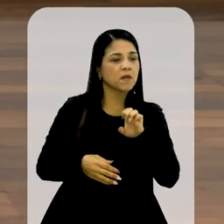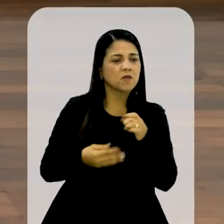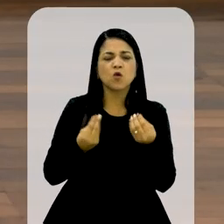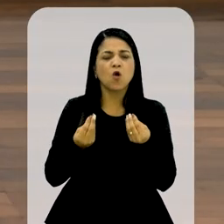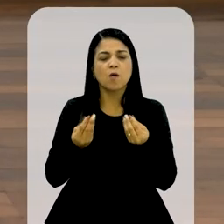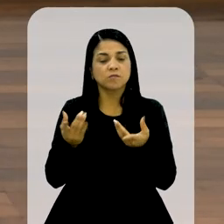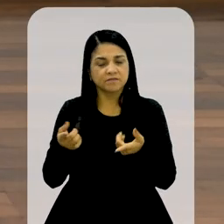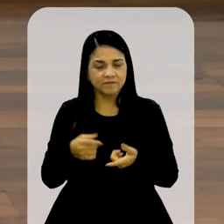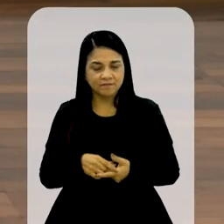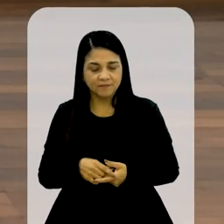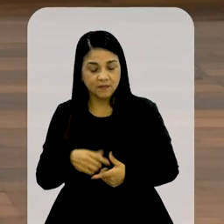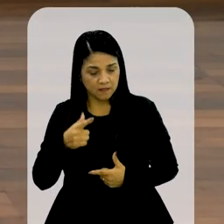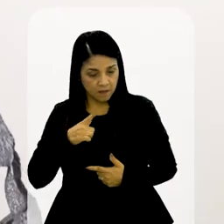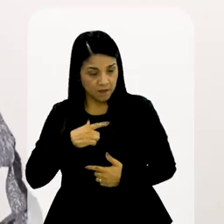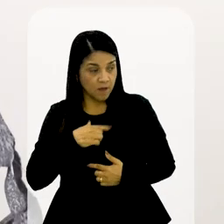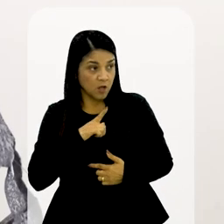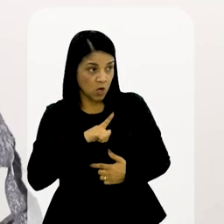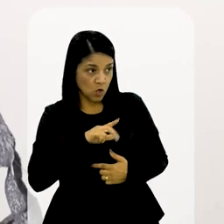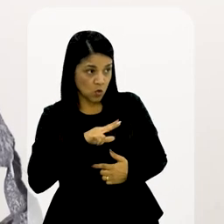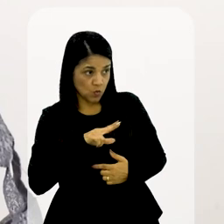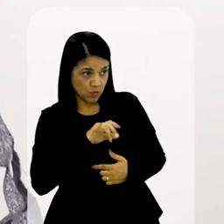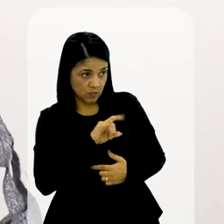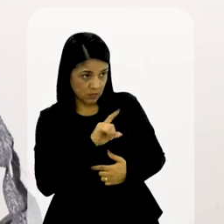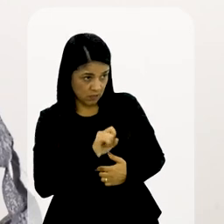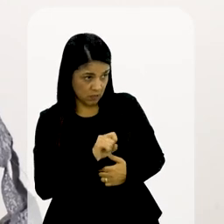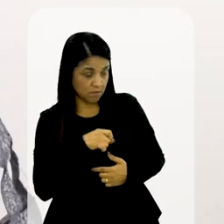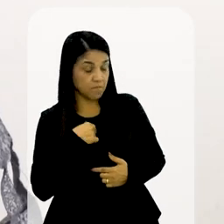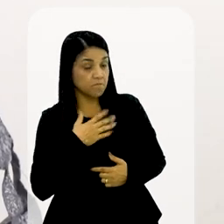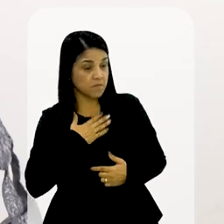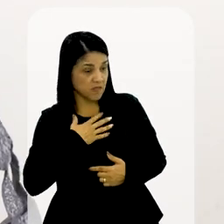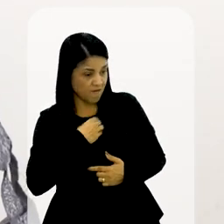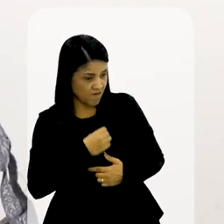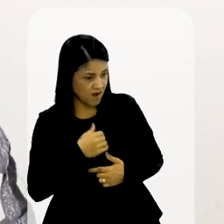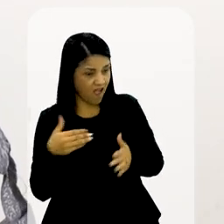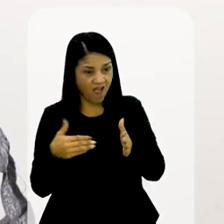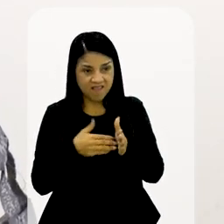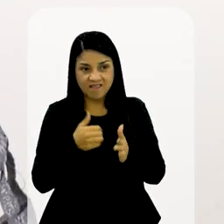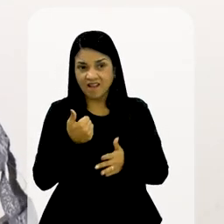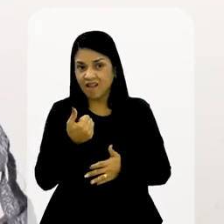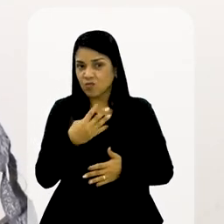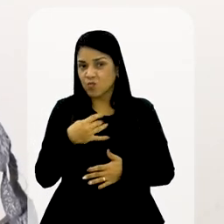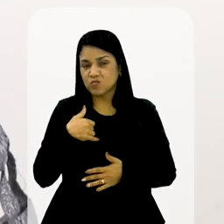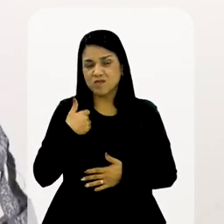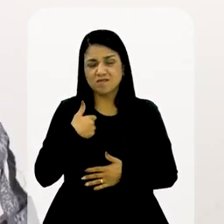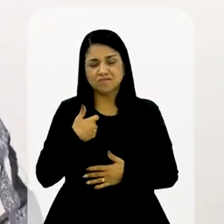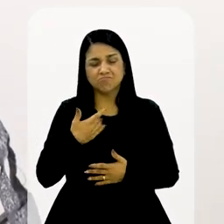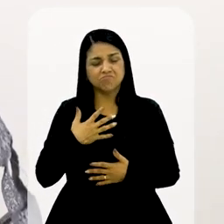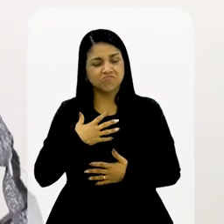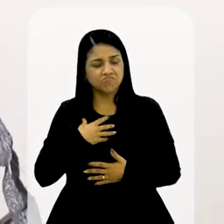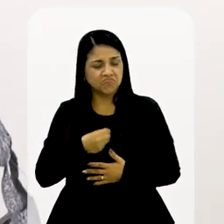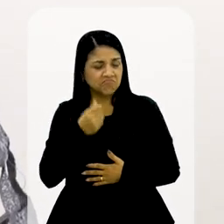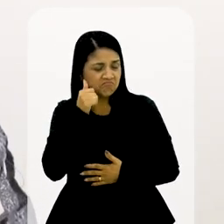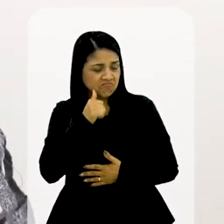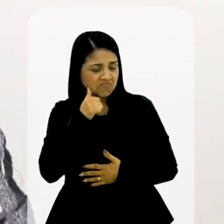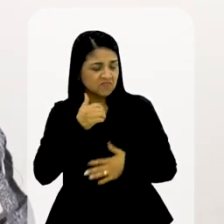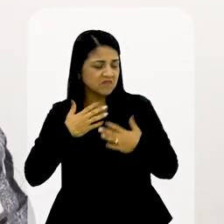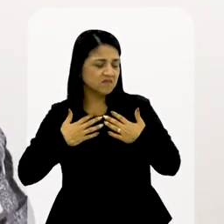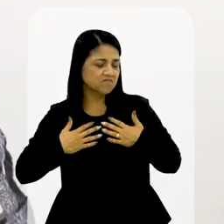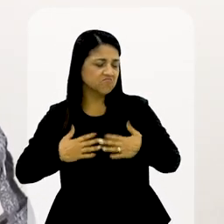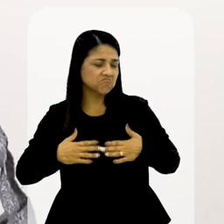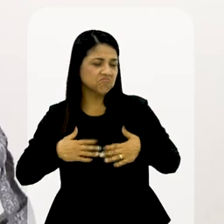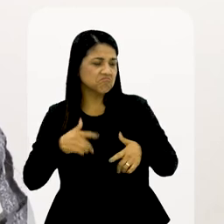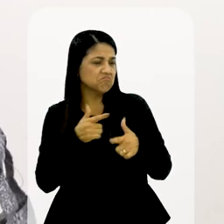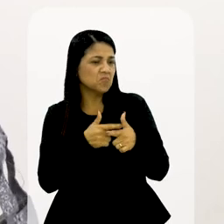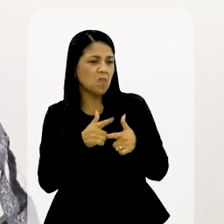Olha, Luzinha, a minha filha, até os 14 anos, foi uma menina muito tranquila. Então eu não tive muitos